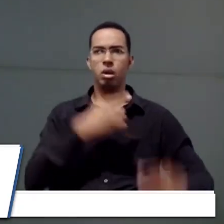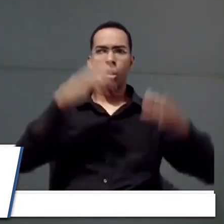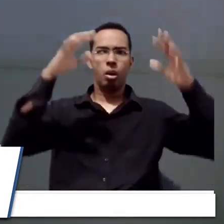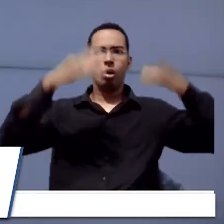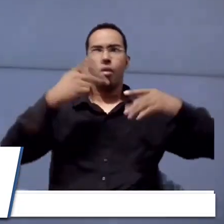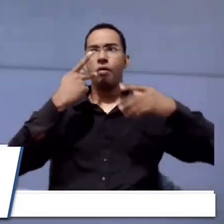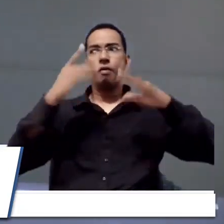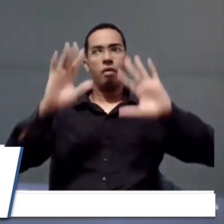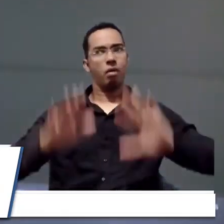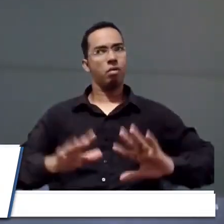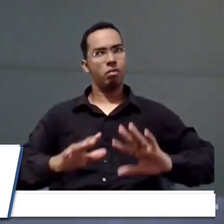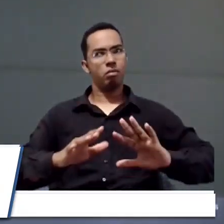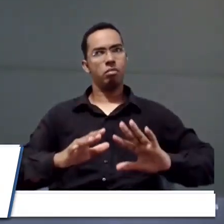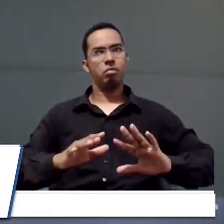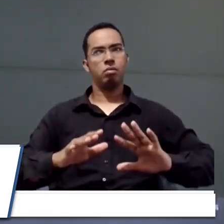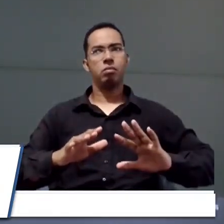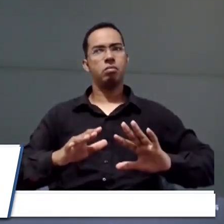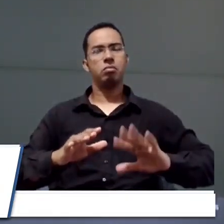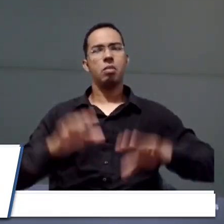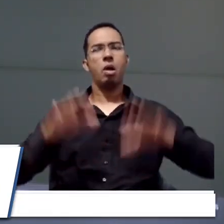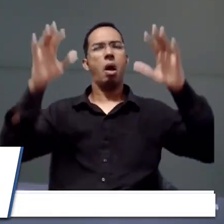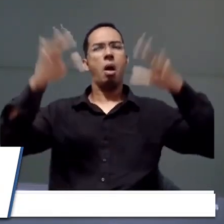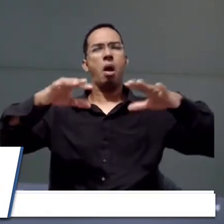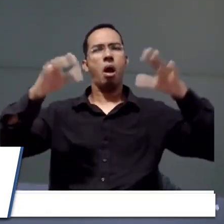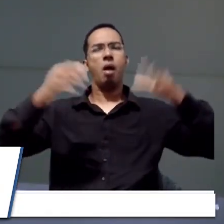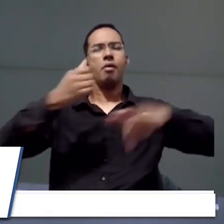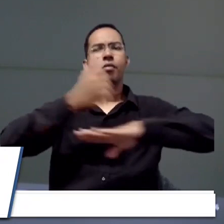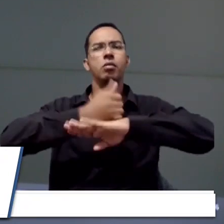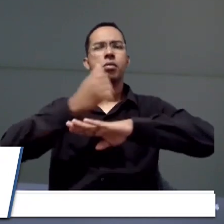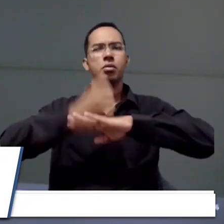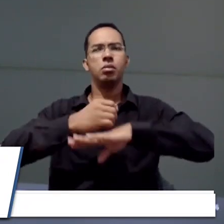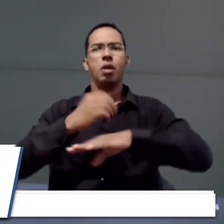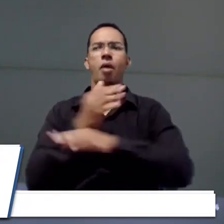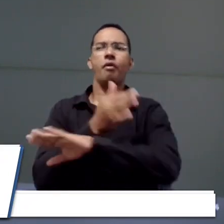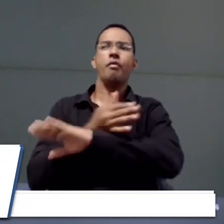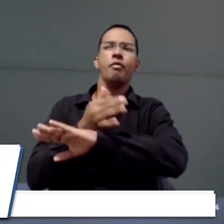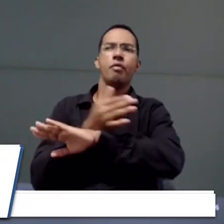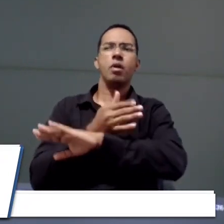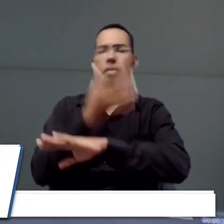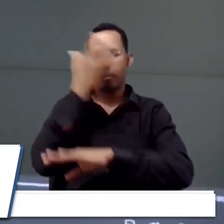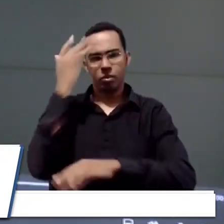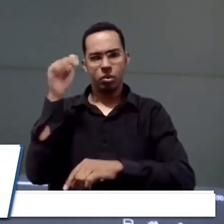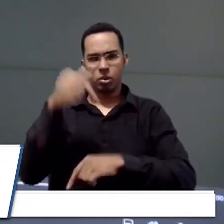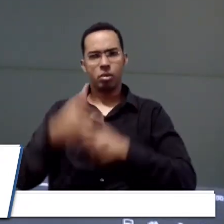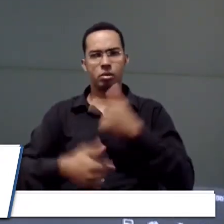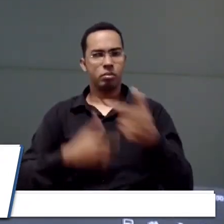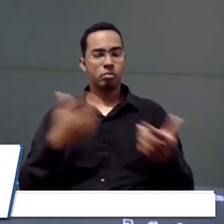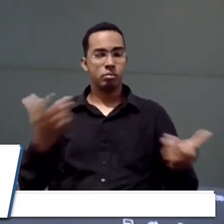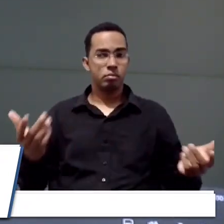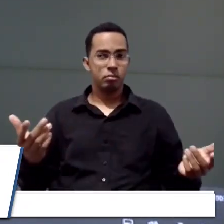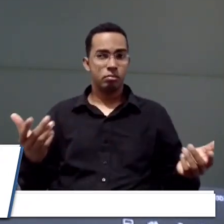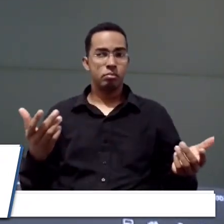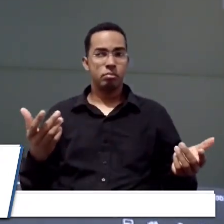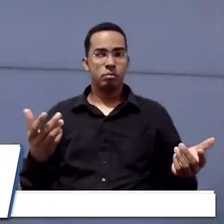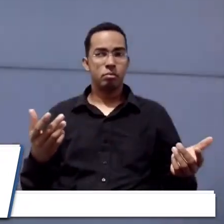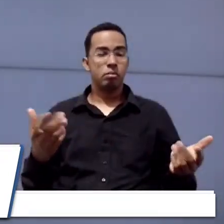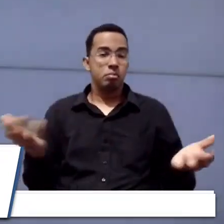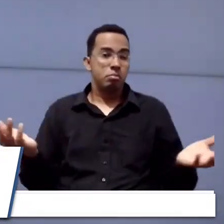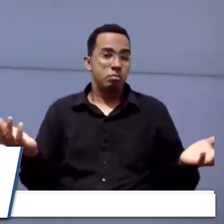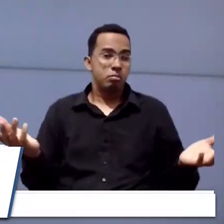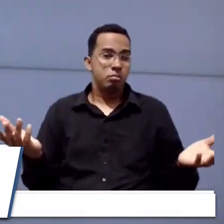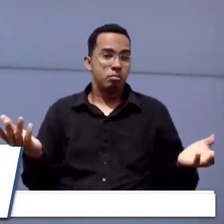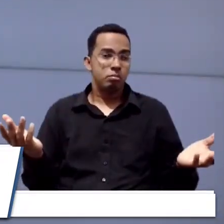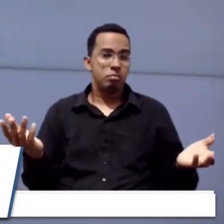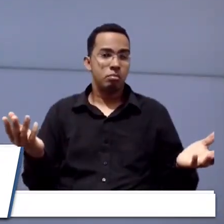assim, nós não vamos cair a chuva lá em frente, porque está feriado e o pessoal da prefeitura não está trabalhando, então nós não vamos